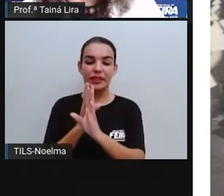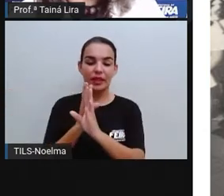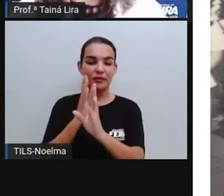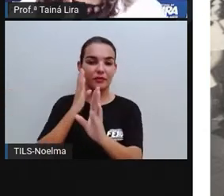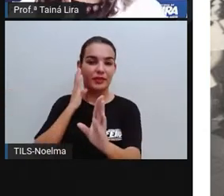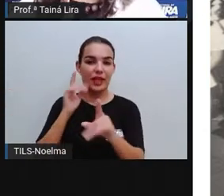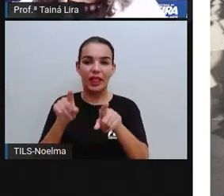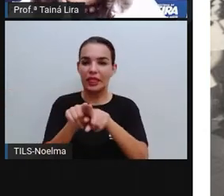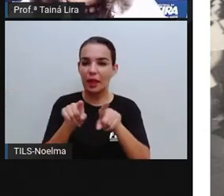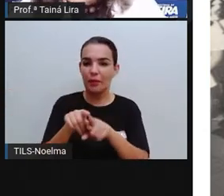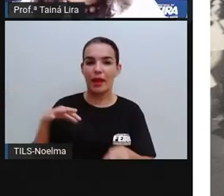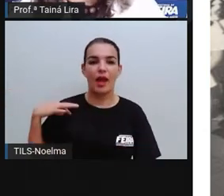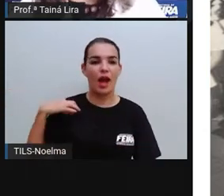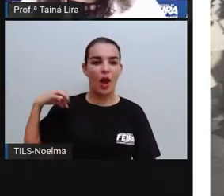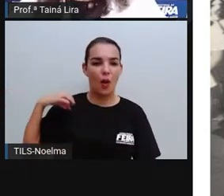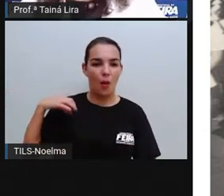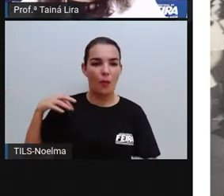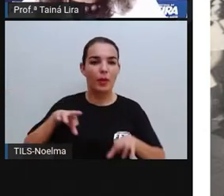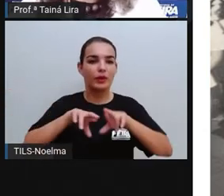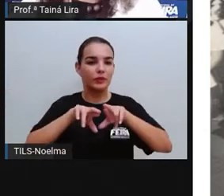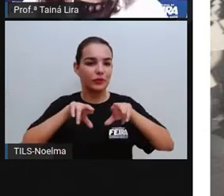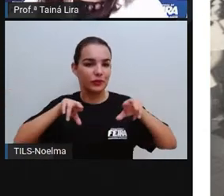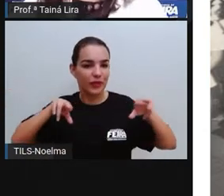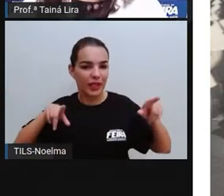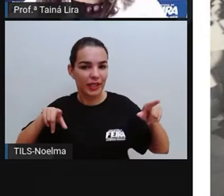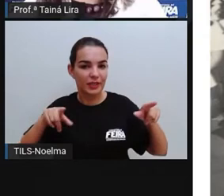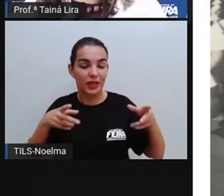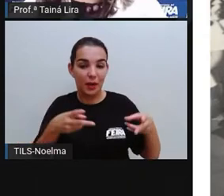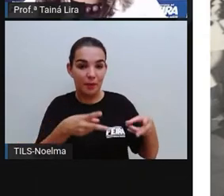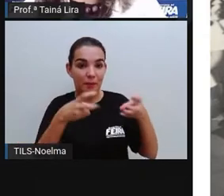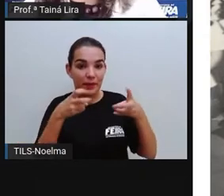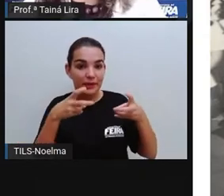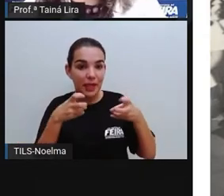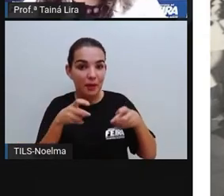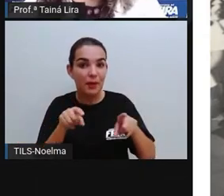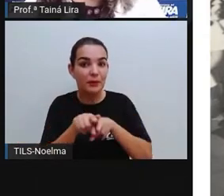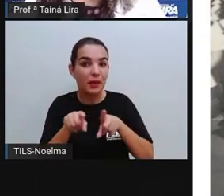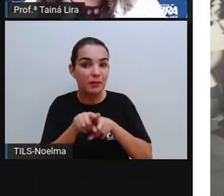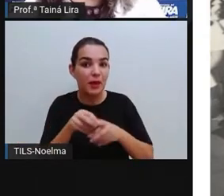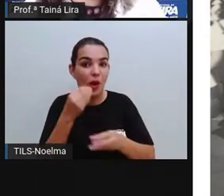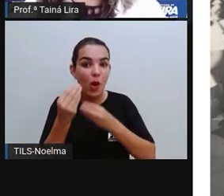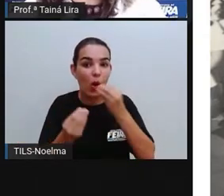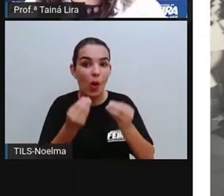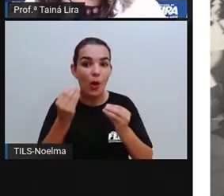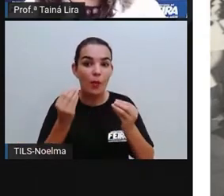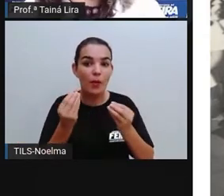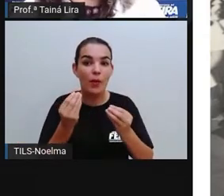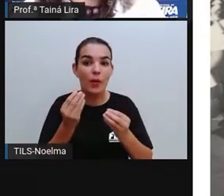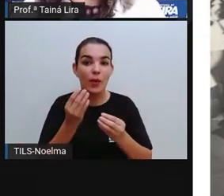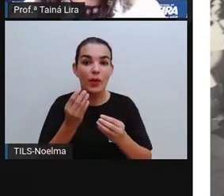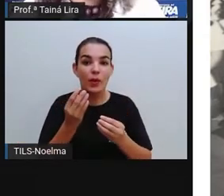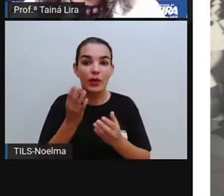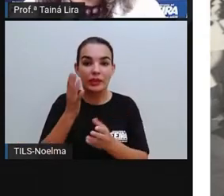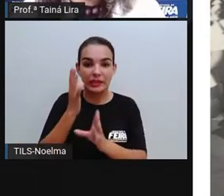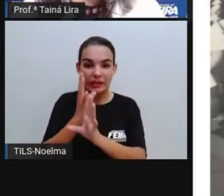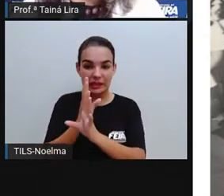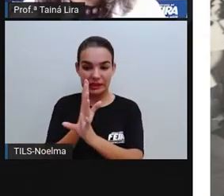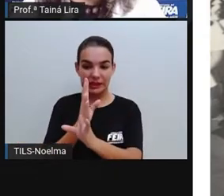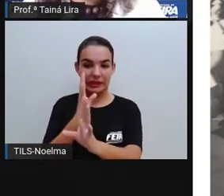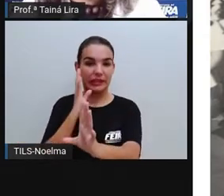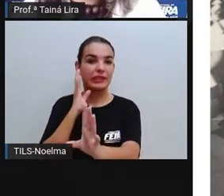é diferente, certo? Observem como essas crianças estão na escola, tá?